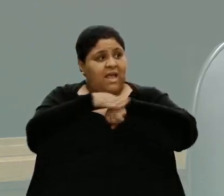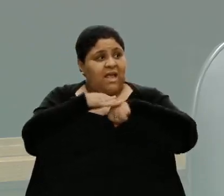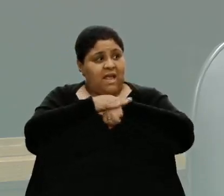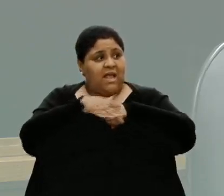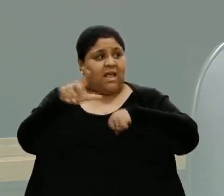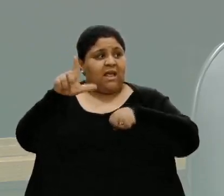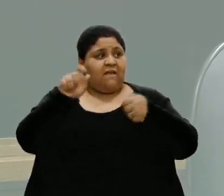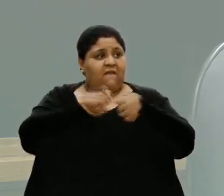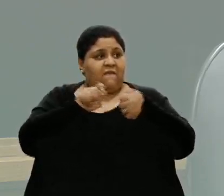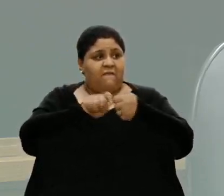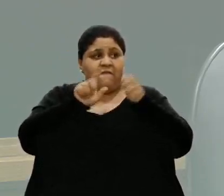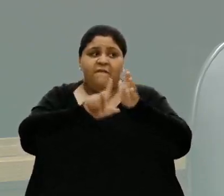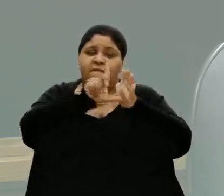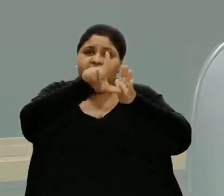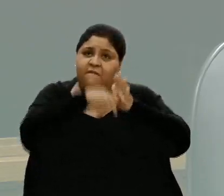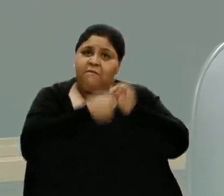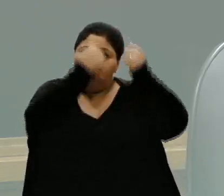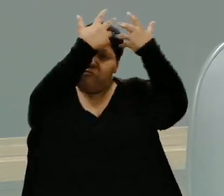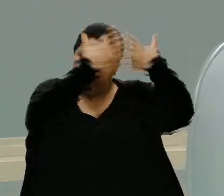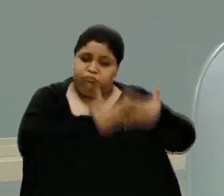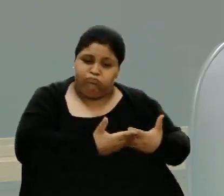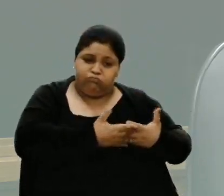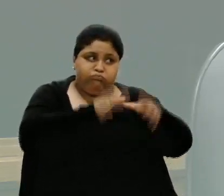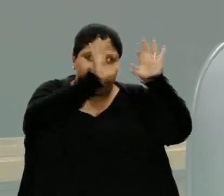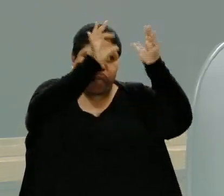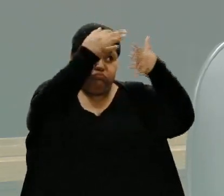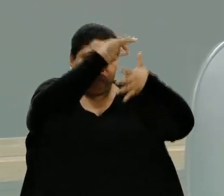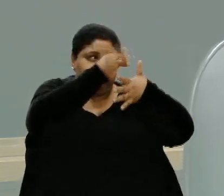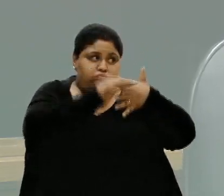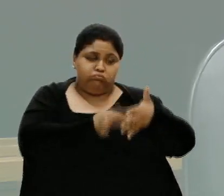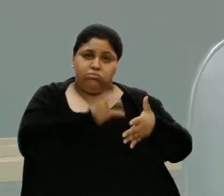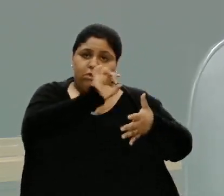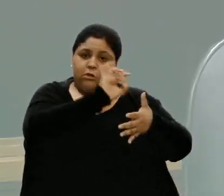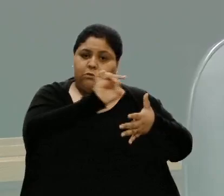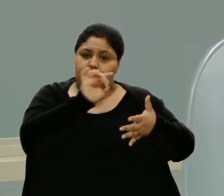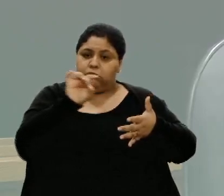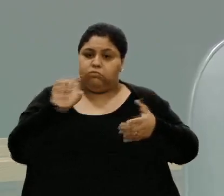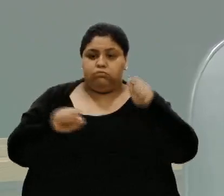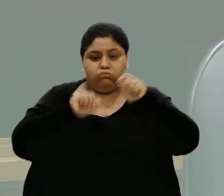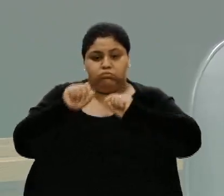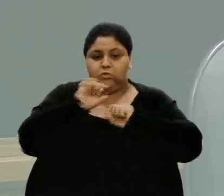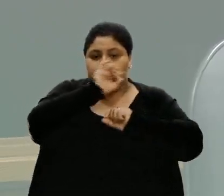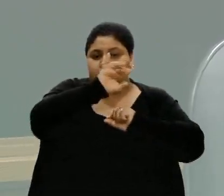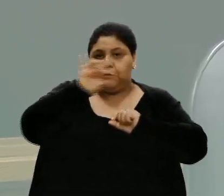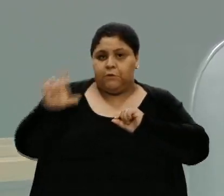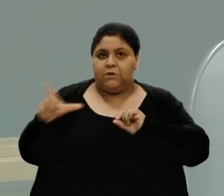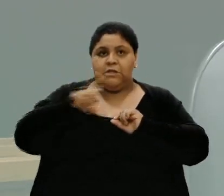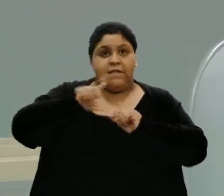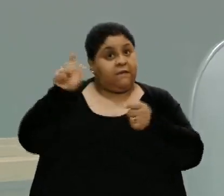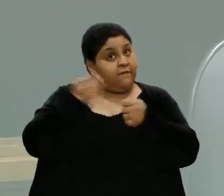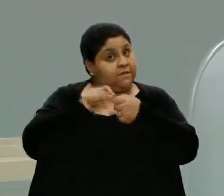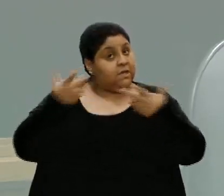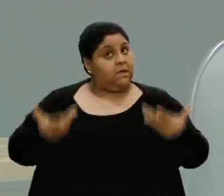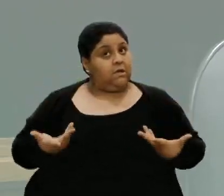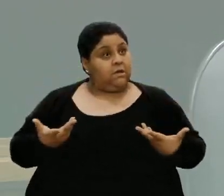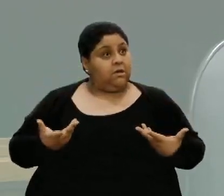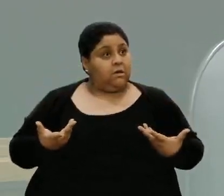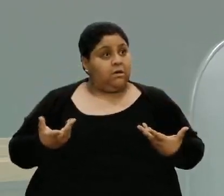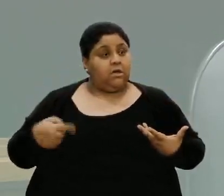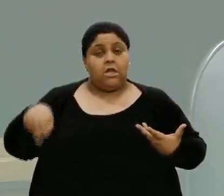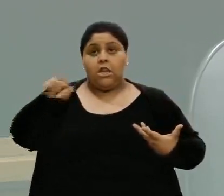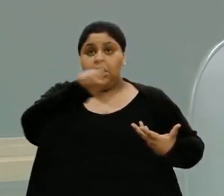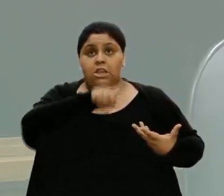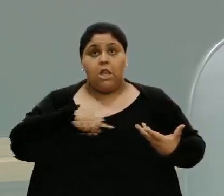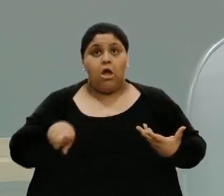ser feita depois é para explicar direitinho, um por um, o que cada um vai ter que fazer. E não para ver